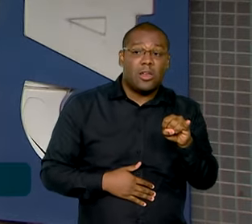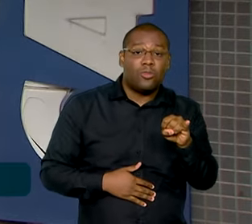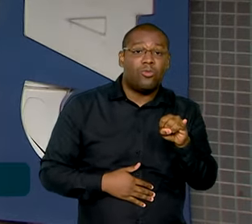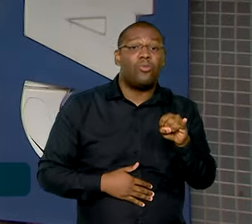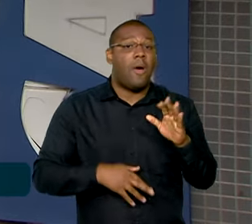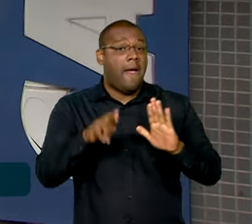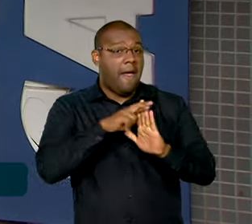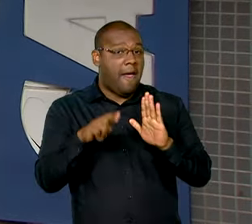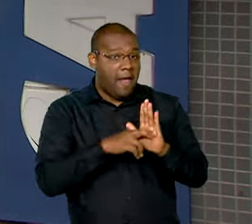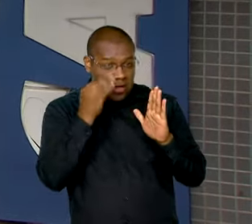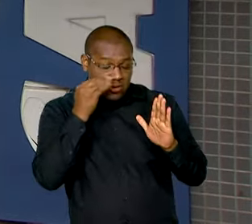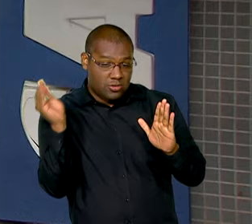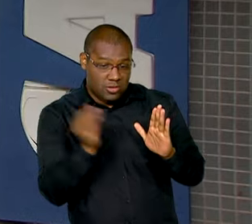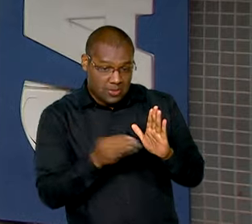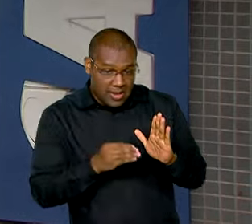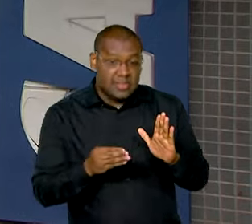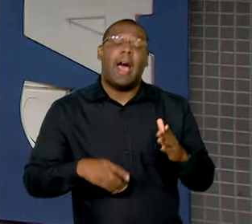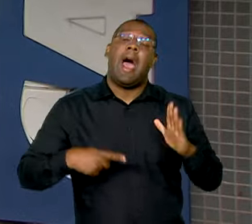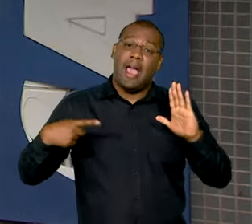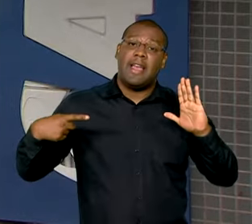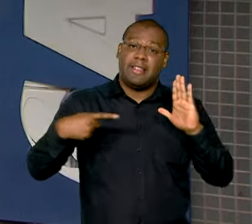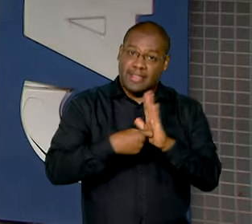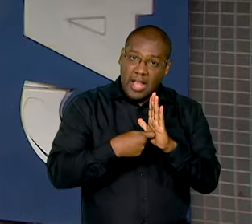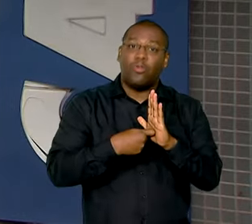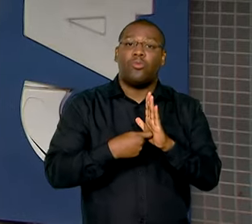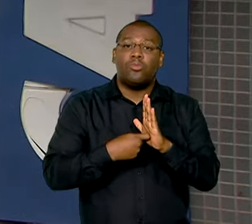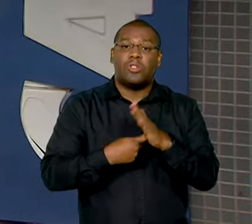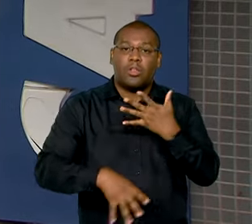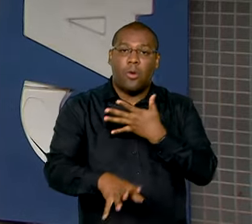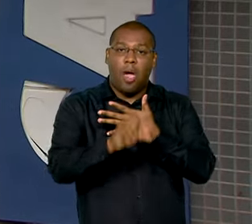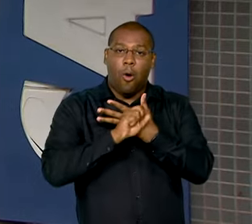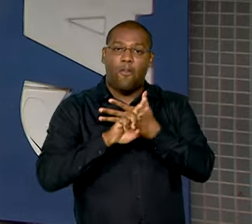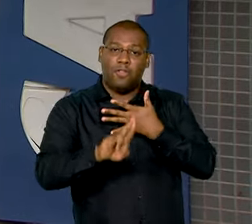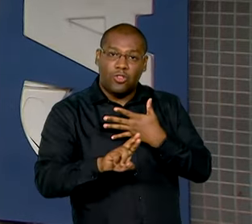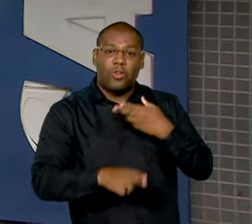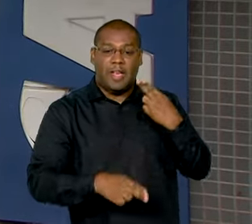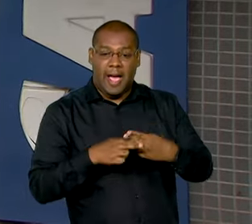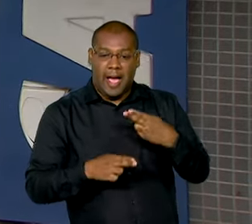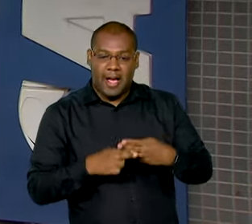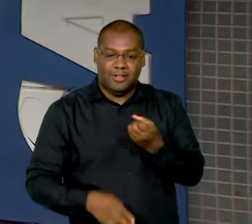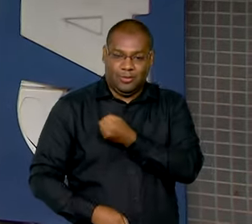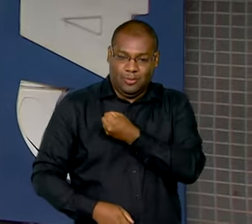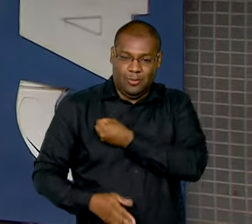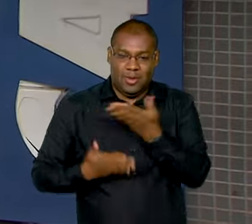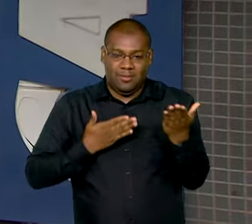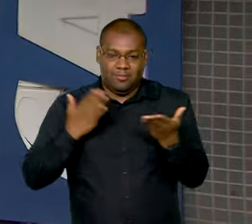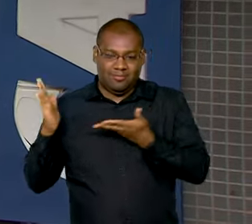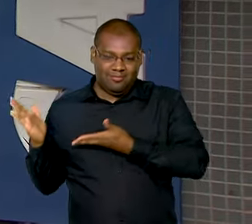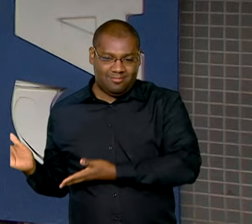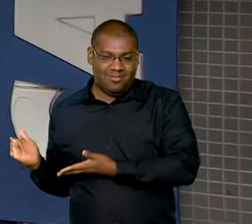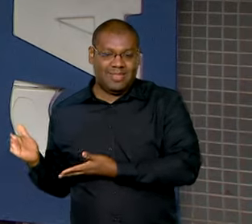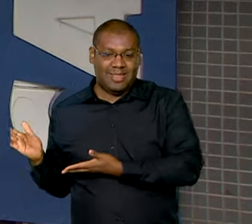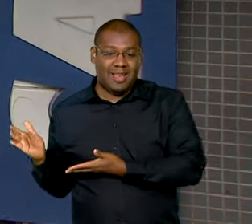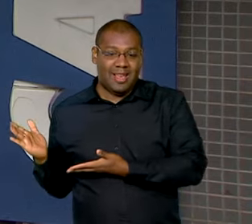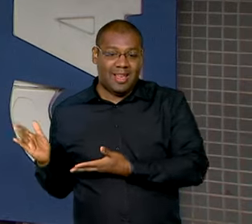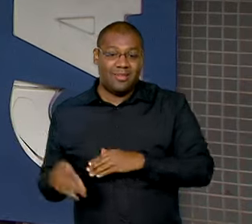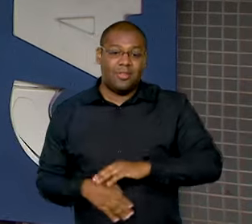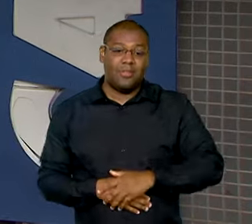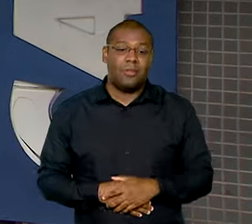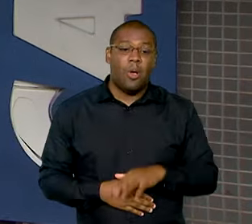Caixa pelo número 0800 725 7474 ou pelo número